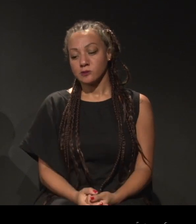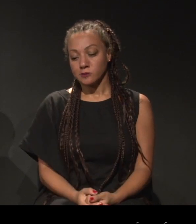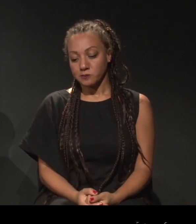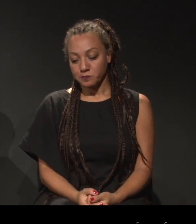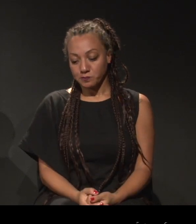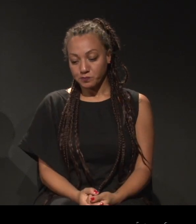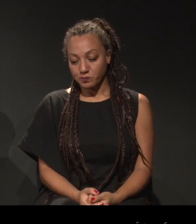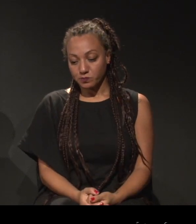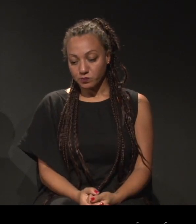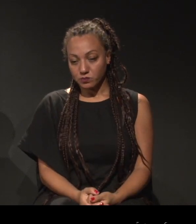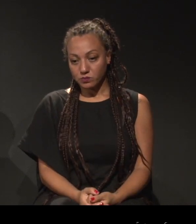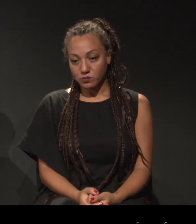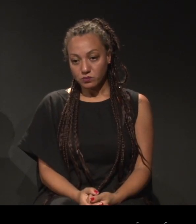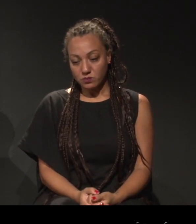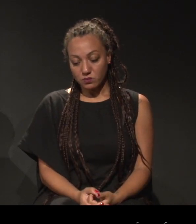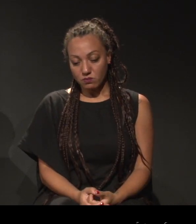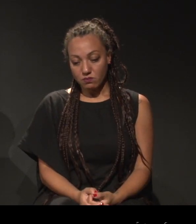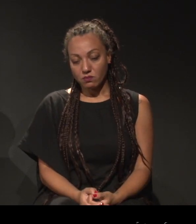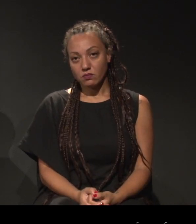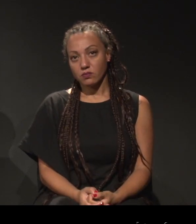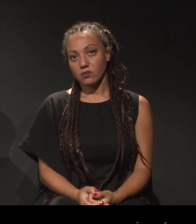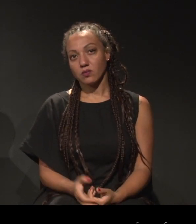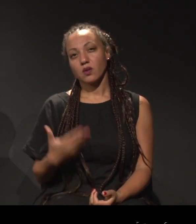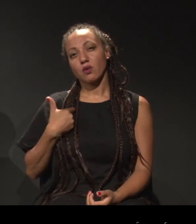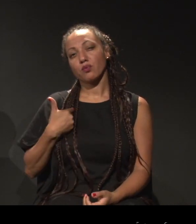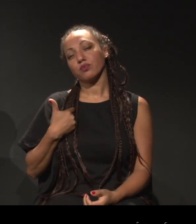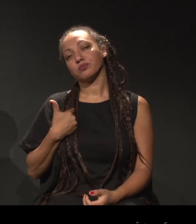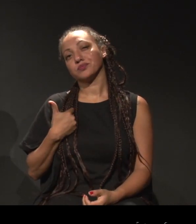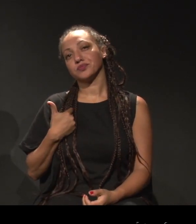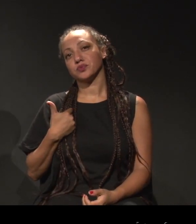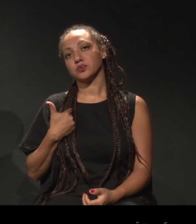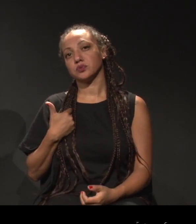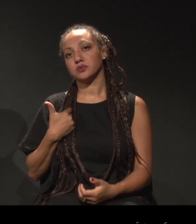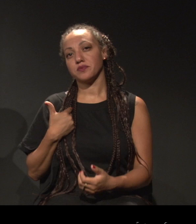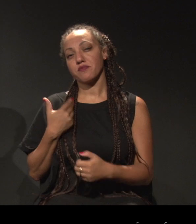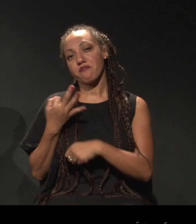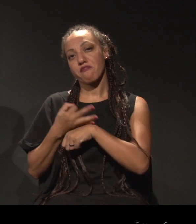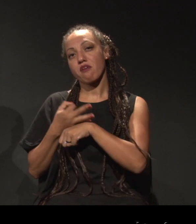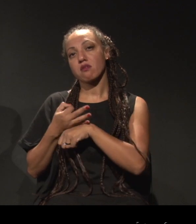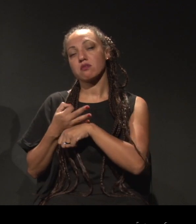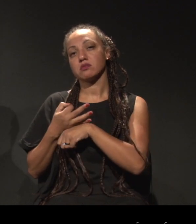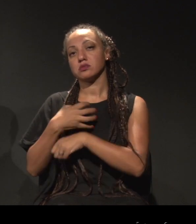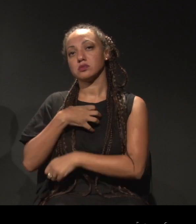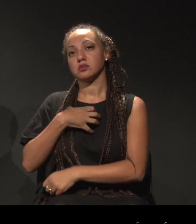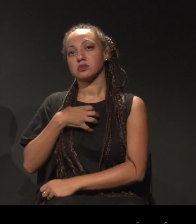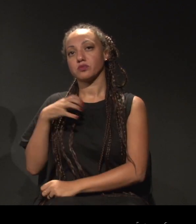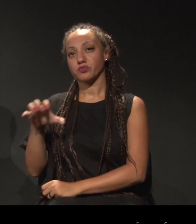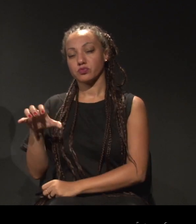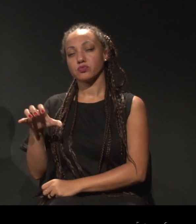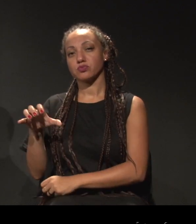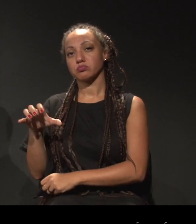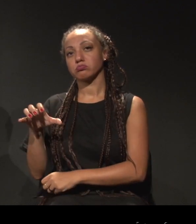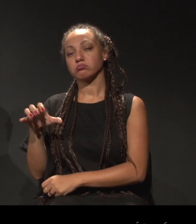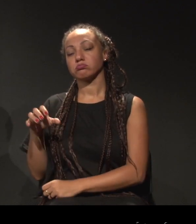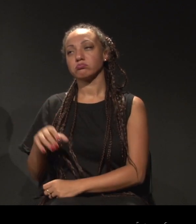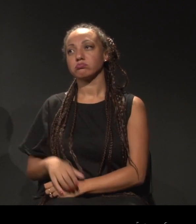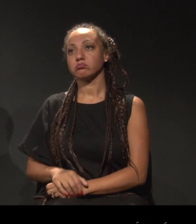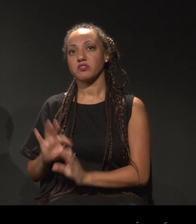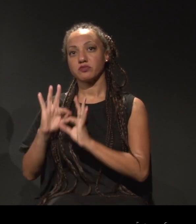Eu cheguei recentemente... Eu estava passando as férias em Salvador, onde minha família mora, e,